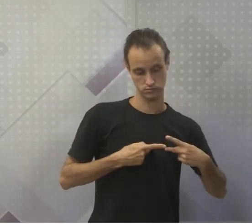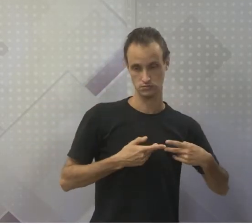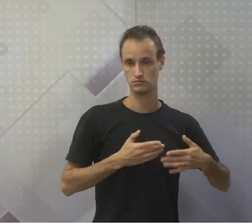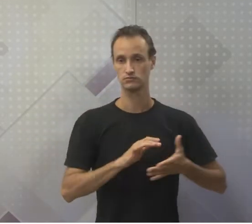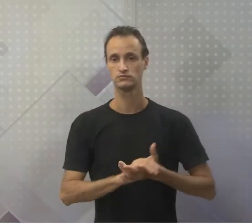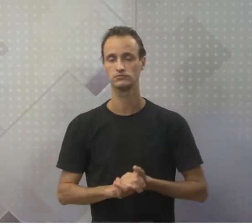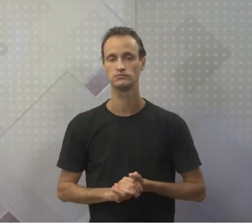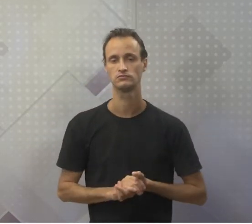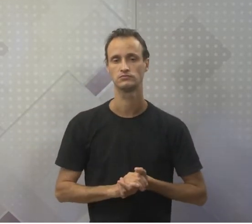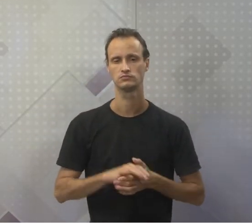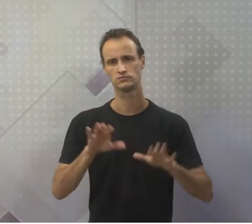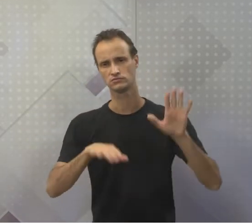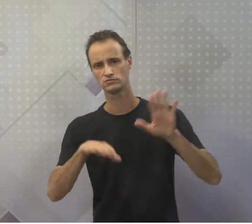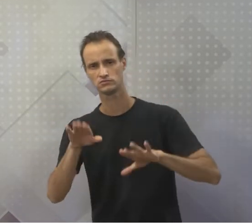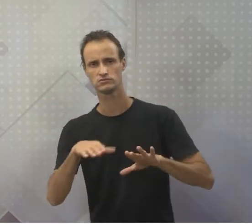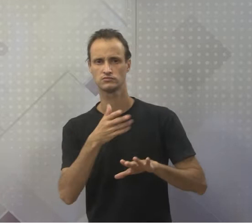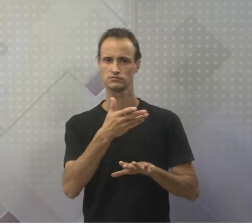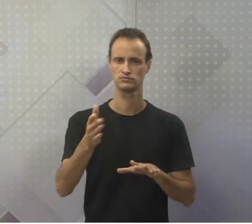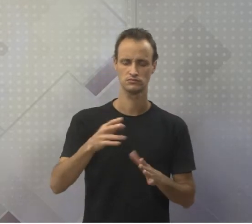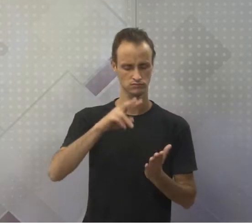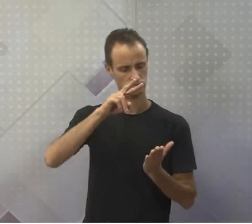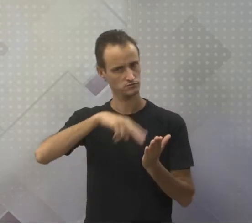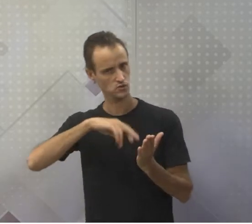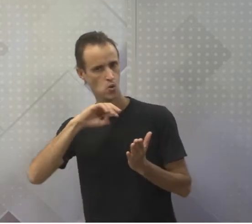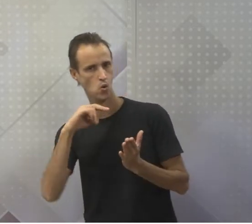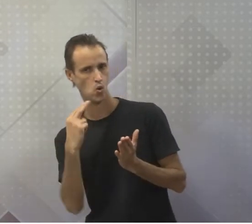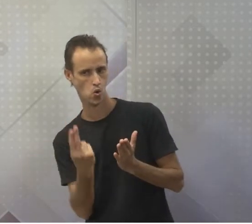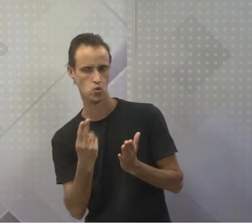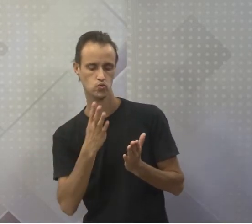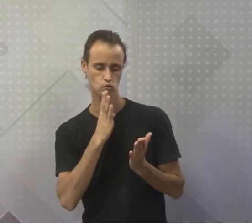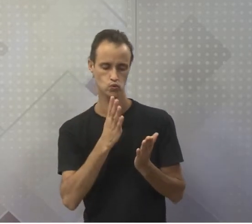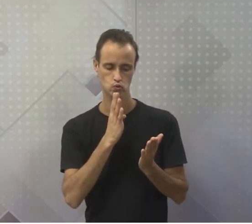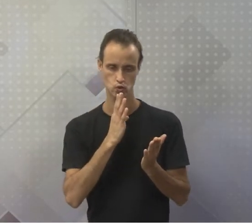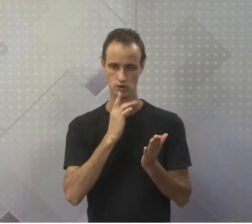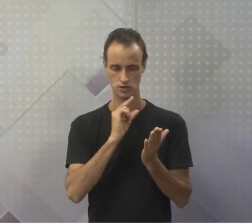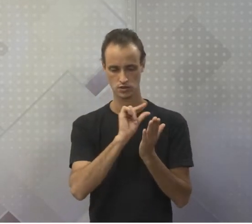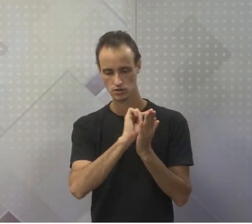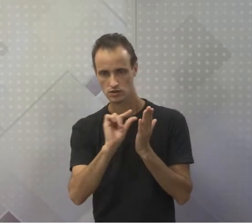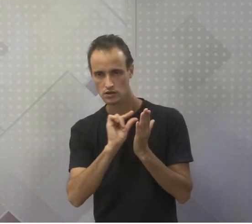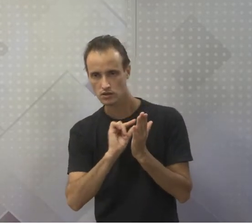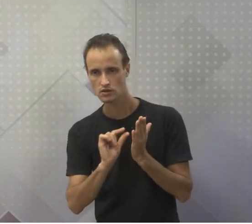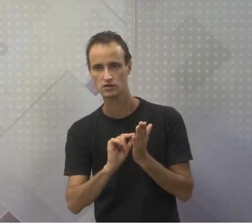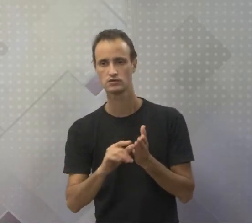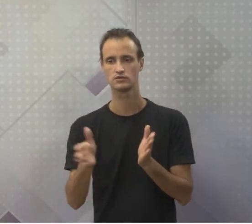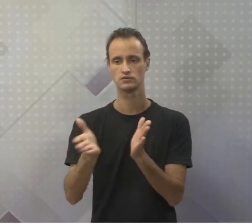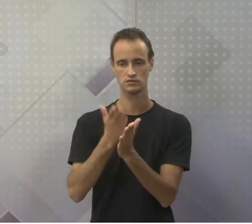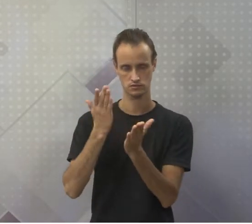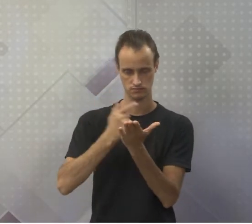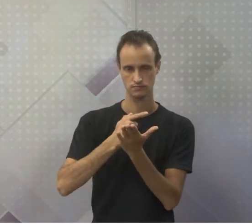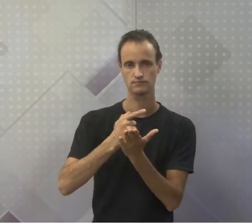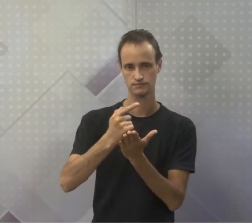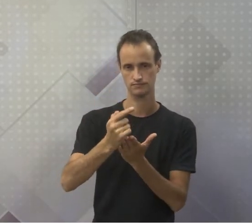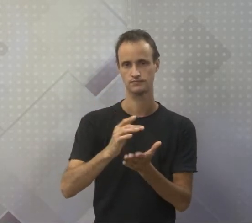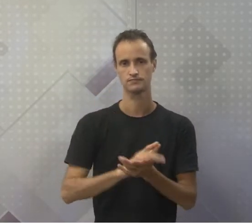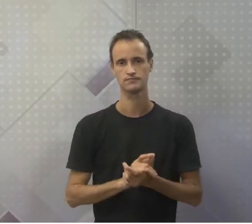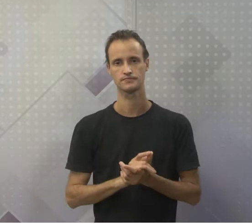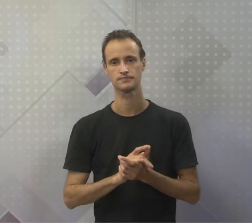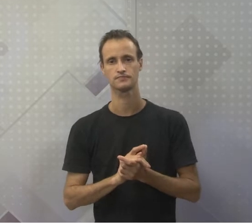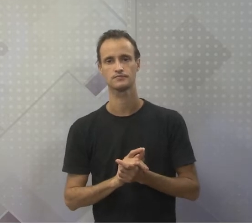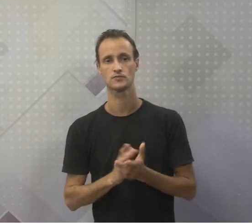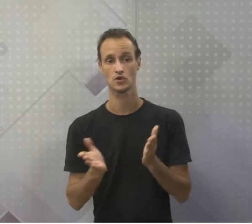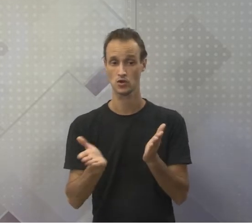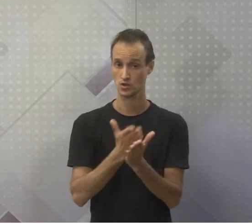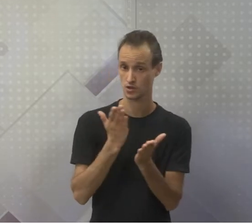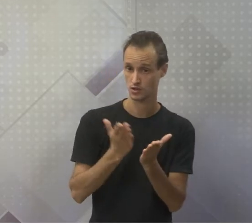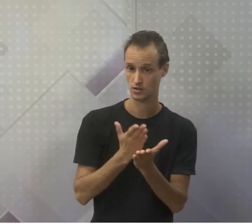Com certeza você já leu ou ouviu essas palavras que eu falei, que estão no Gênesis, primeiro livro, tanto da Bíblia hebraica